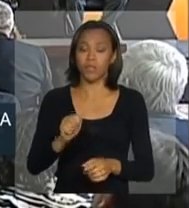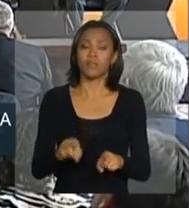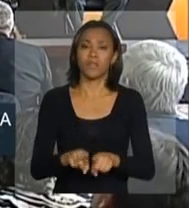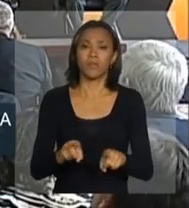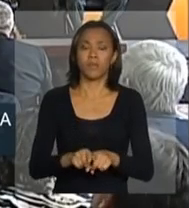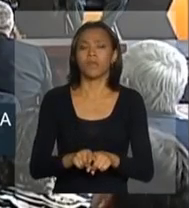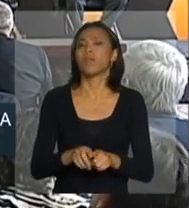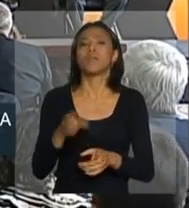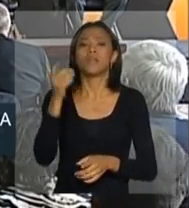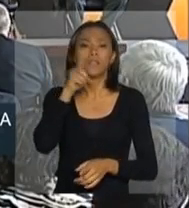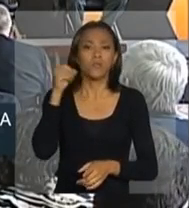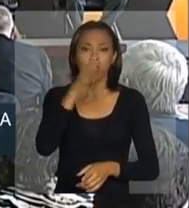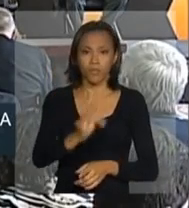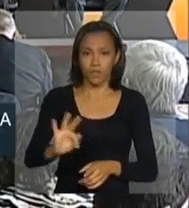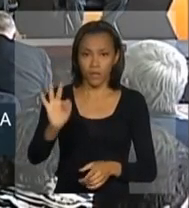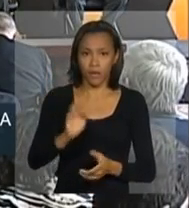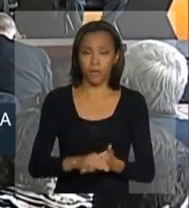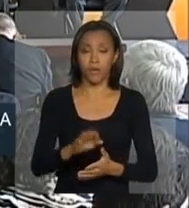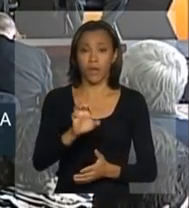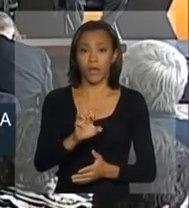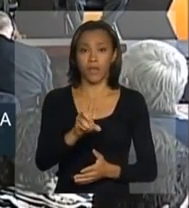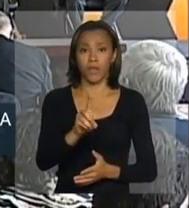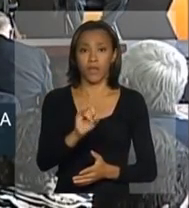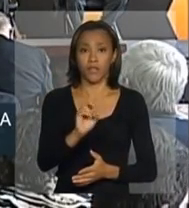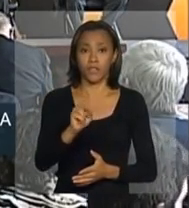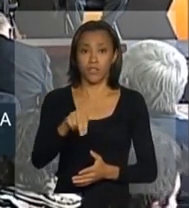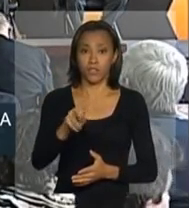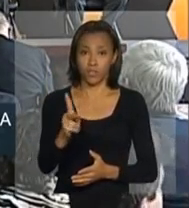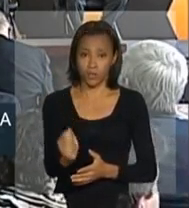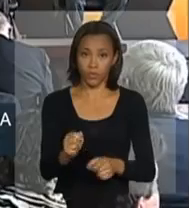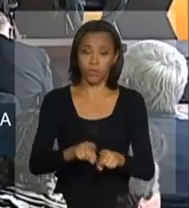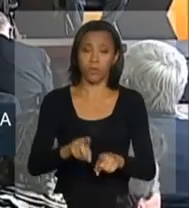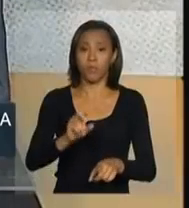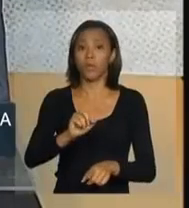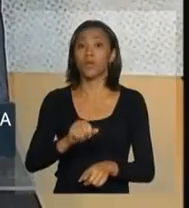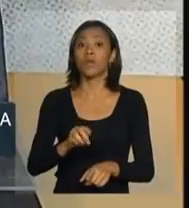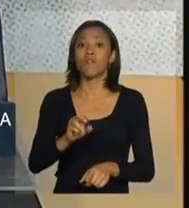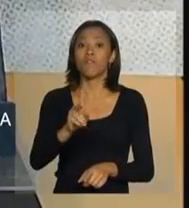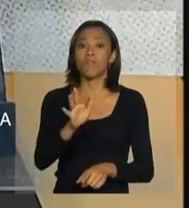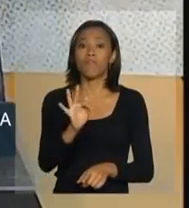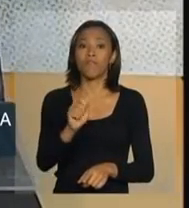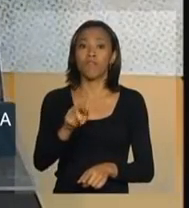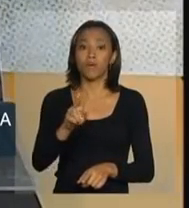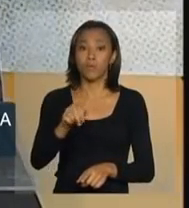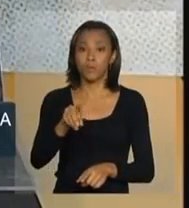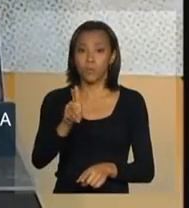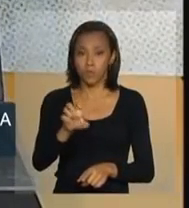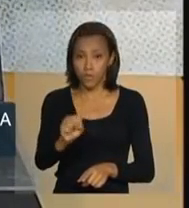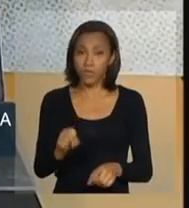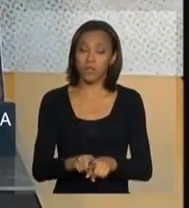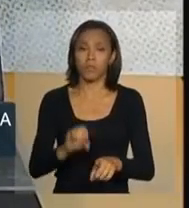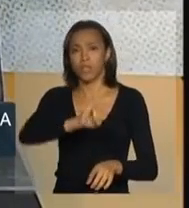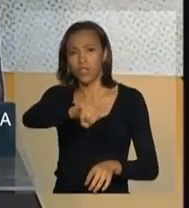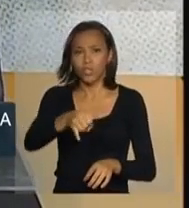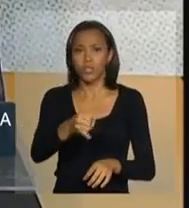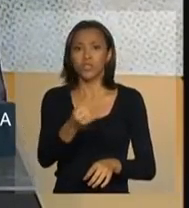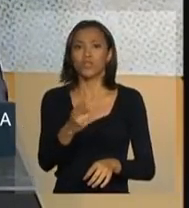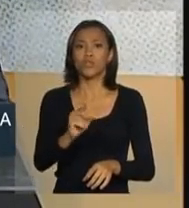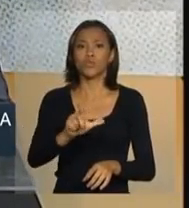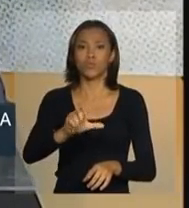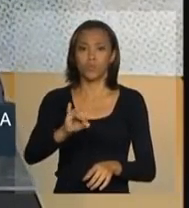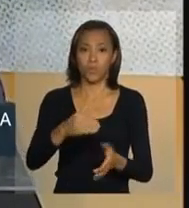federal Edinho Araújo, deputado Hélito Fagundes, deputado de secretário Júlio Lopes,